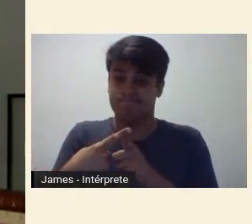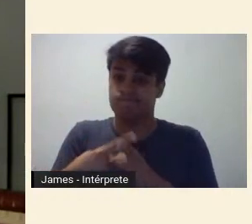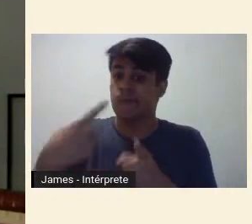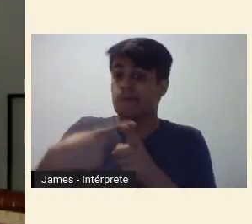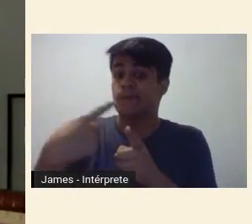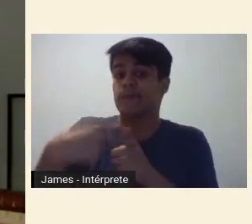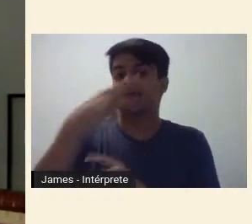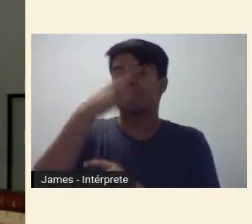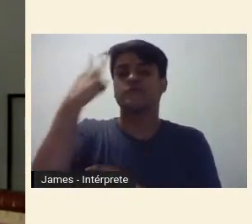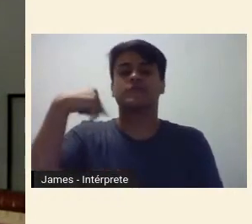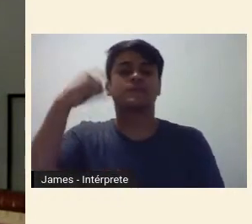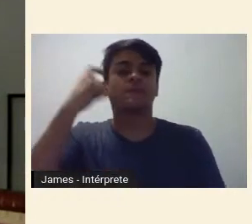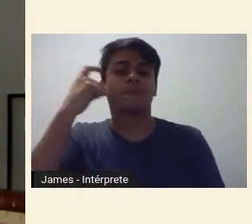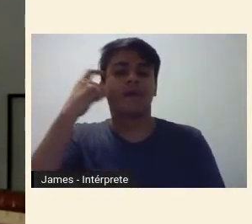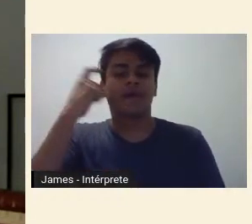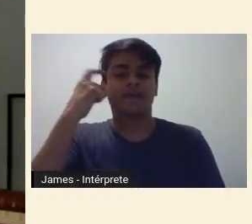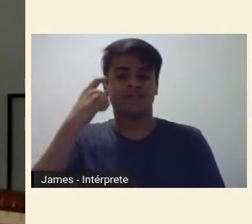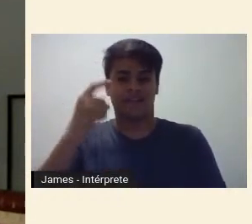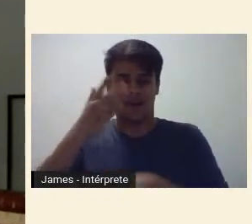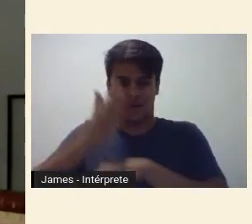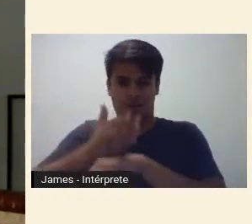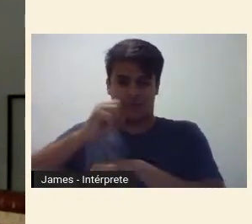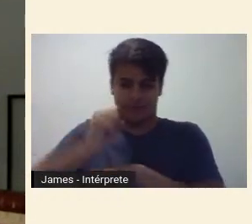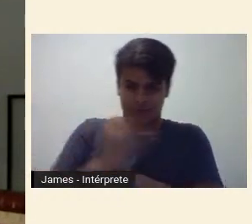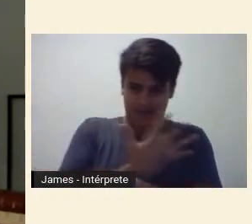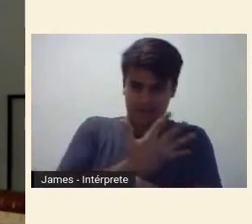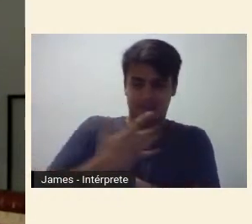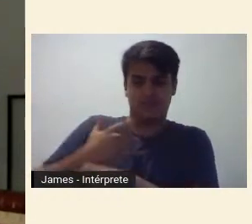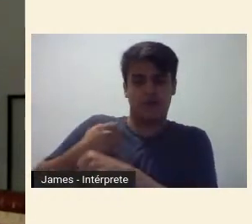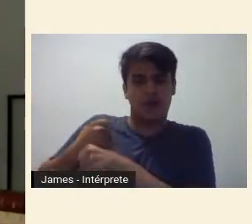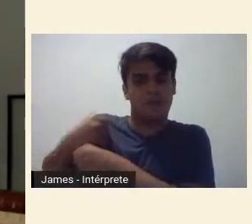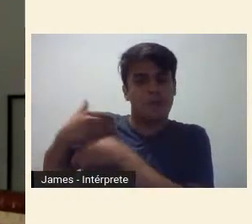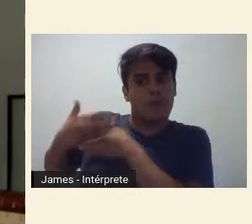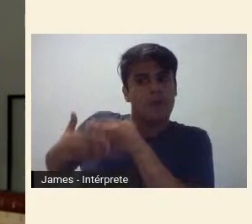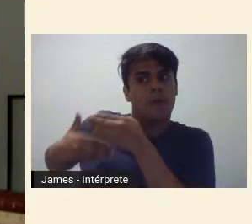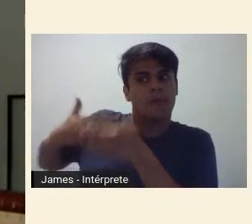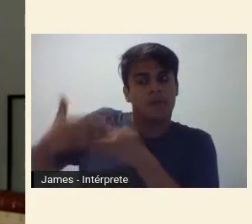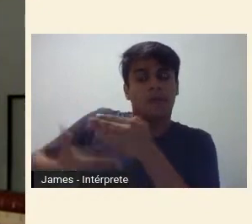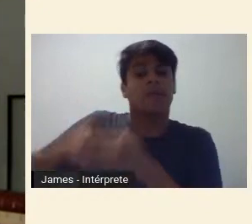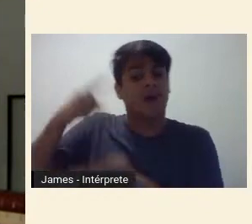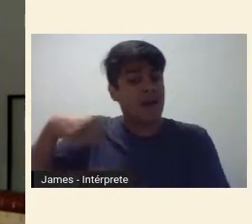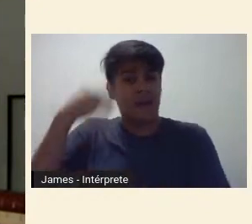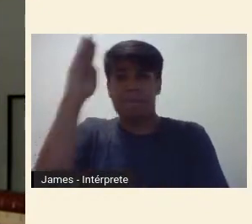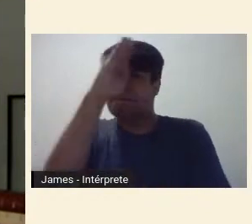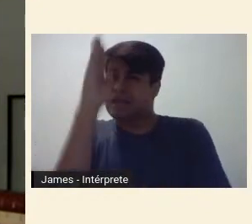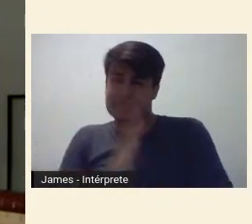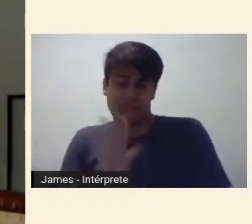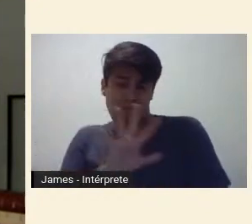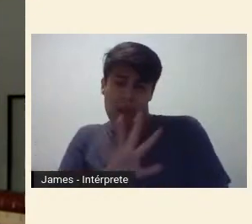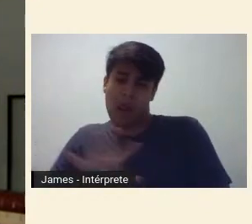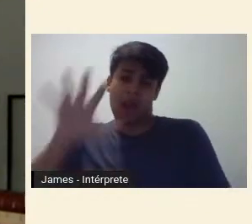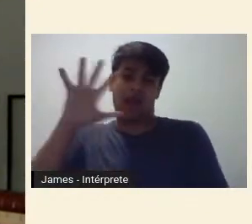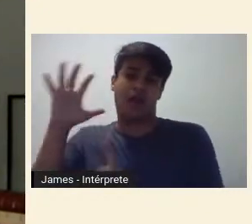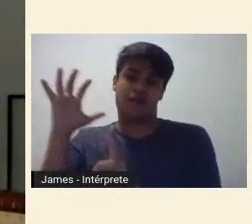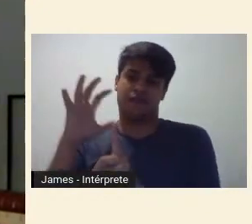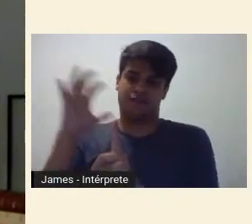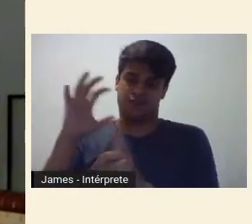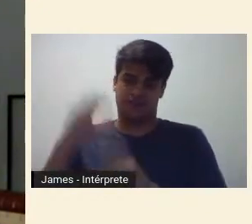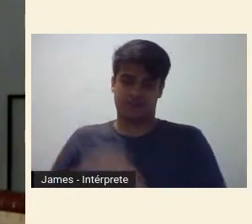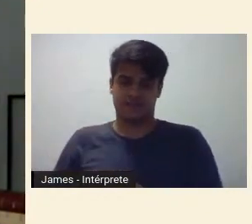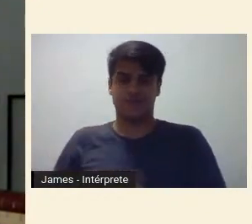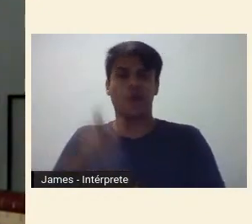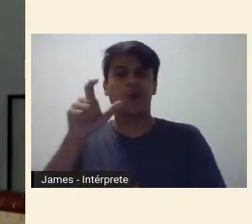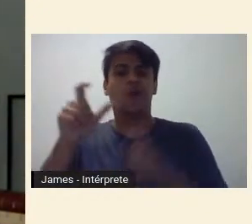modernismo se estabelece ao longo das décadas como um evento de amplitude nacional. Reocupar o palco elitista do teatro